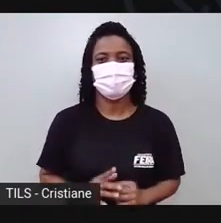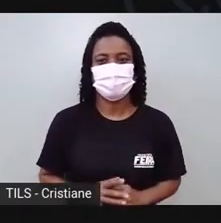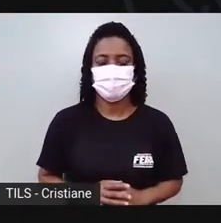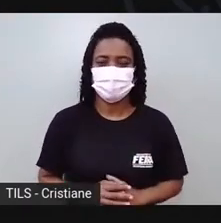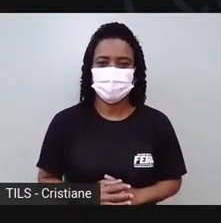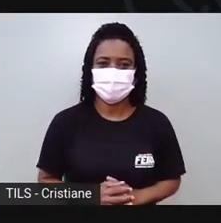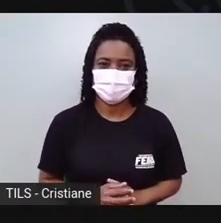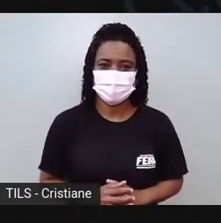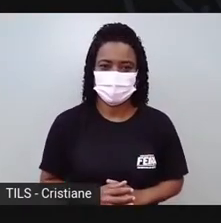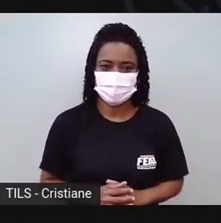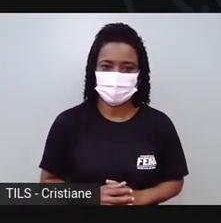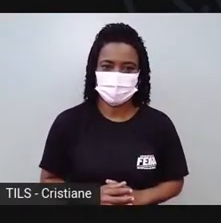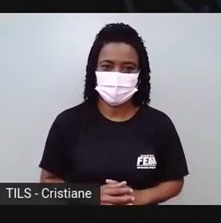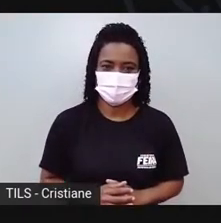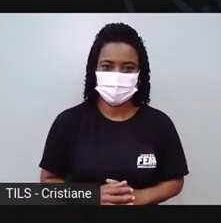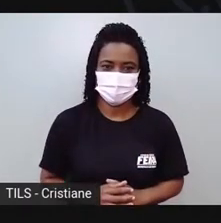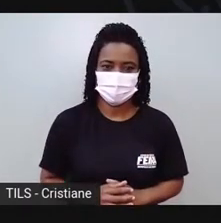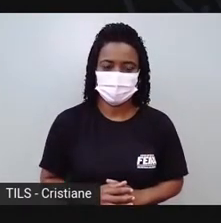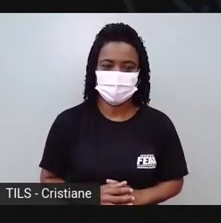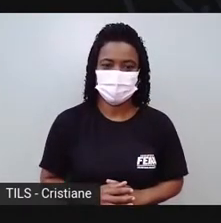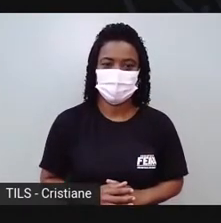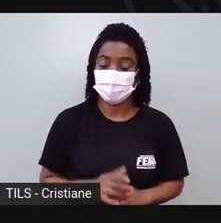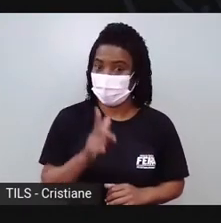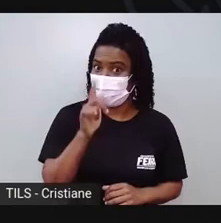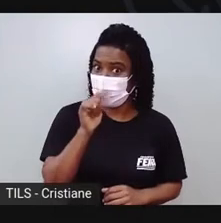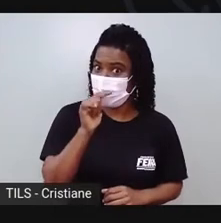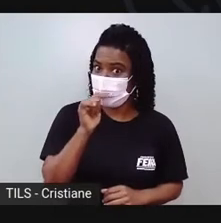Bora postar um pouquinho de água,